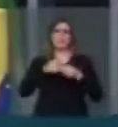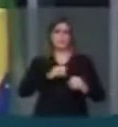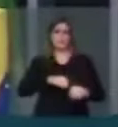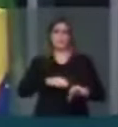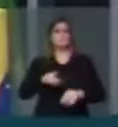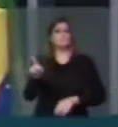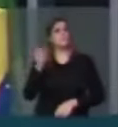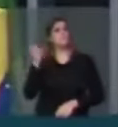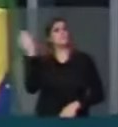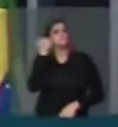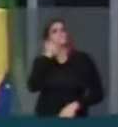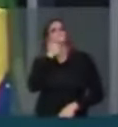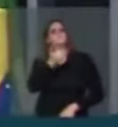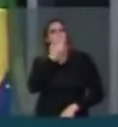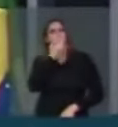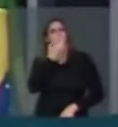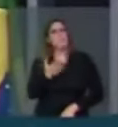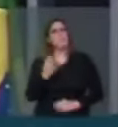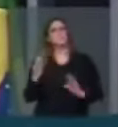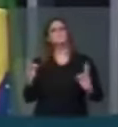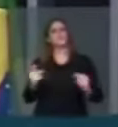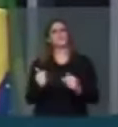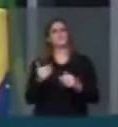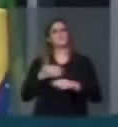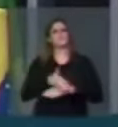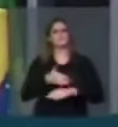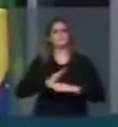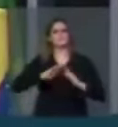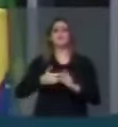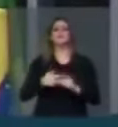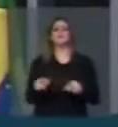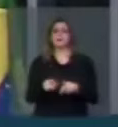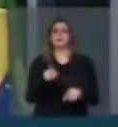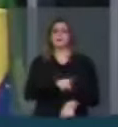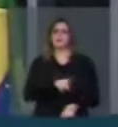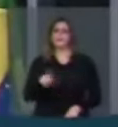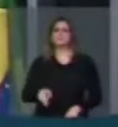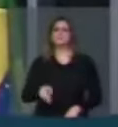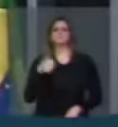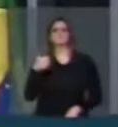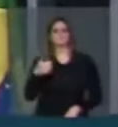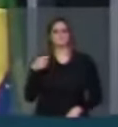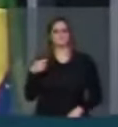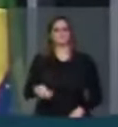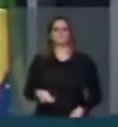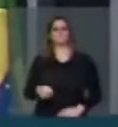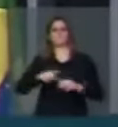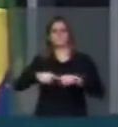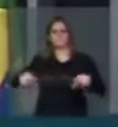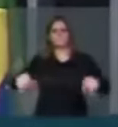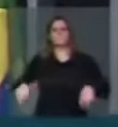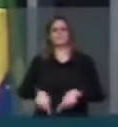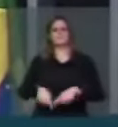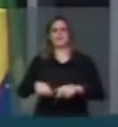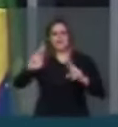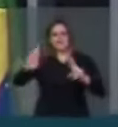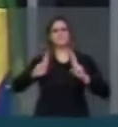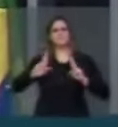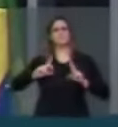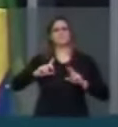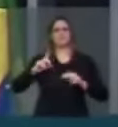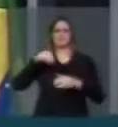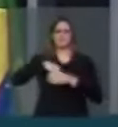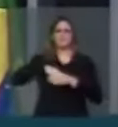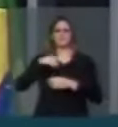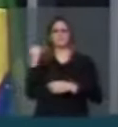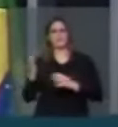ela era de qualidade e para todos. Inclusive, o professor tinha como exercer a sua autoridade na sala de aula e era respeitado fora